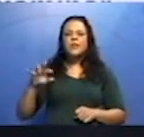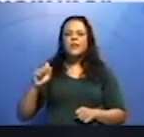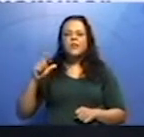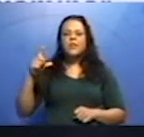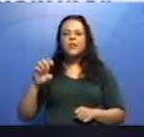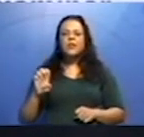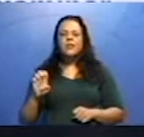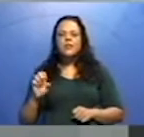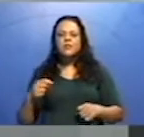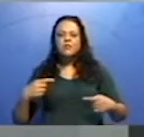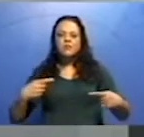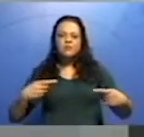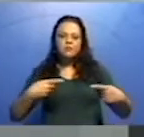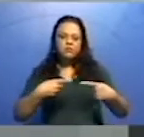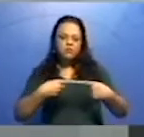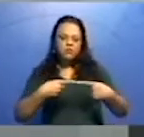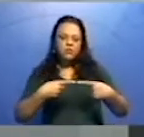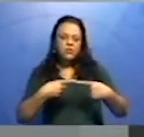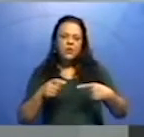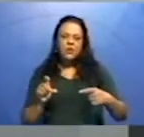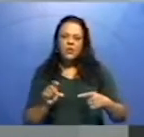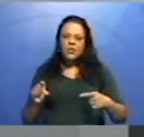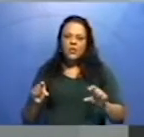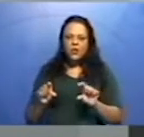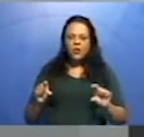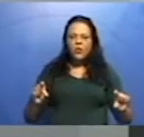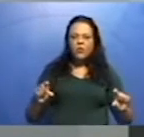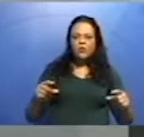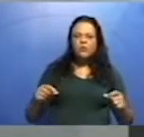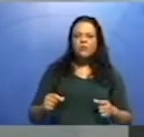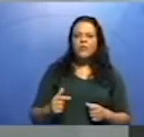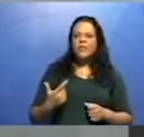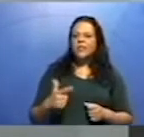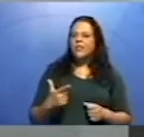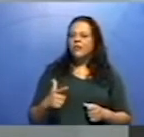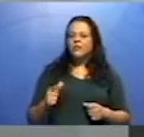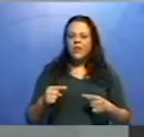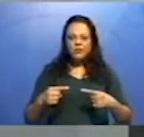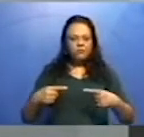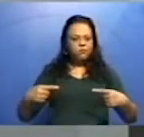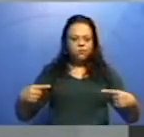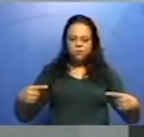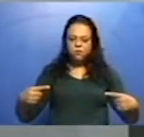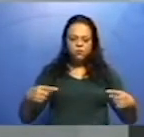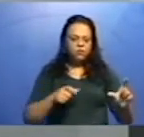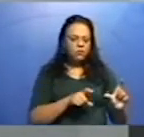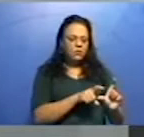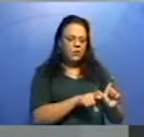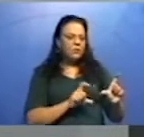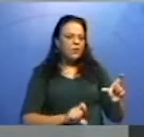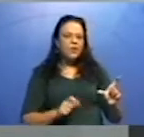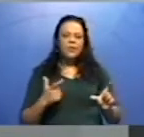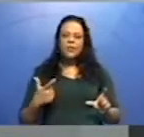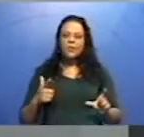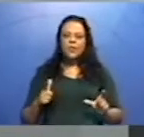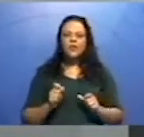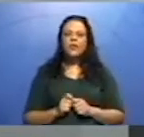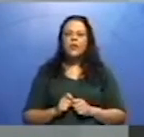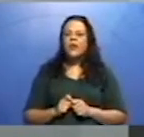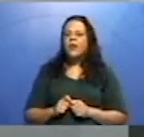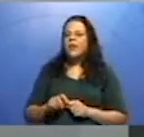relação de um termo com o outro numa oração. Não são independentes. Diferentemente da morfologia, que é analisado